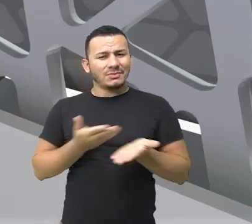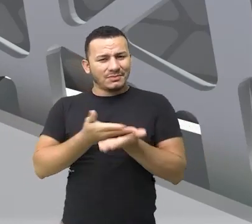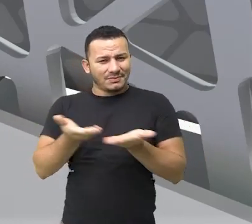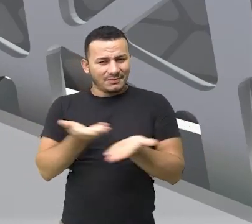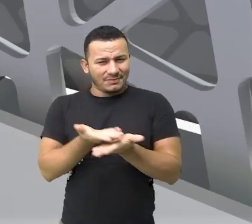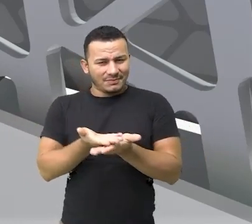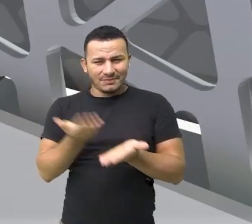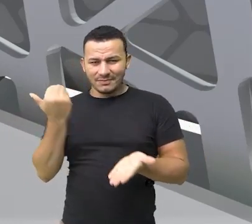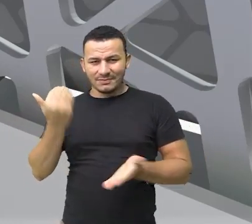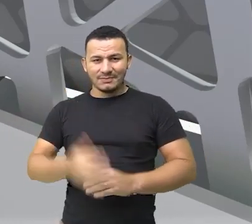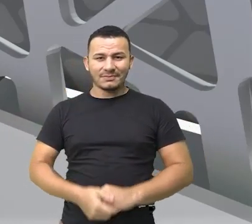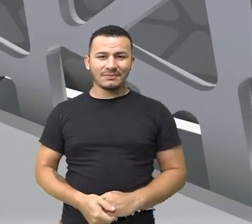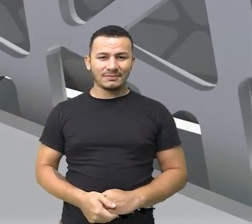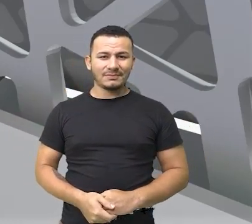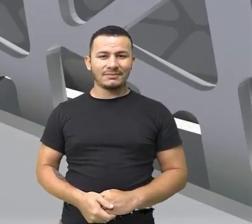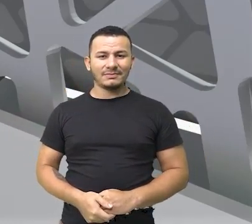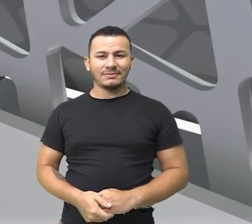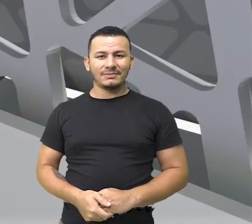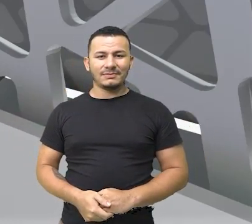à nossa aula.